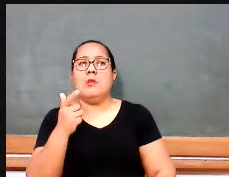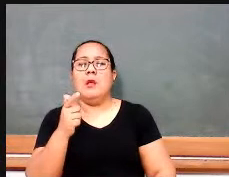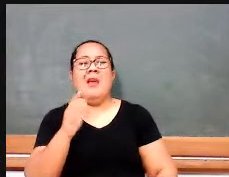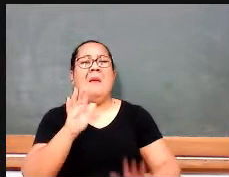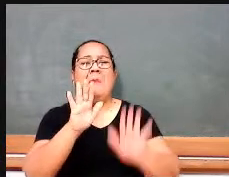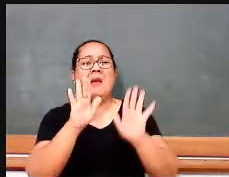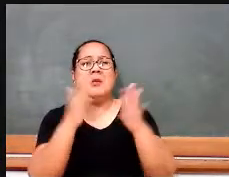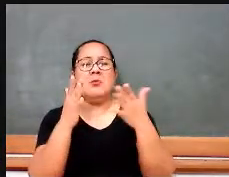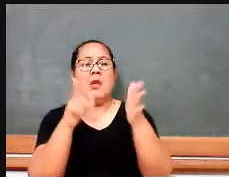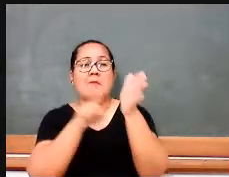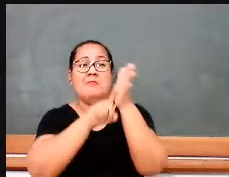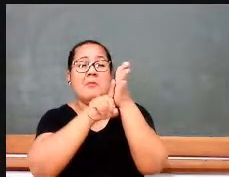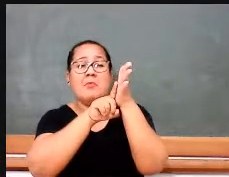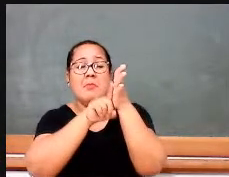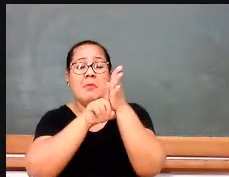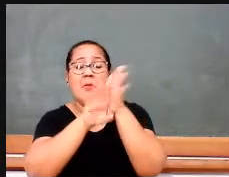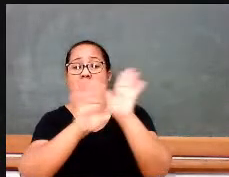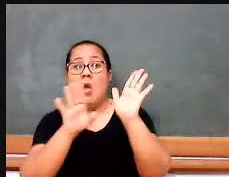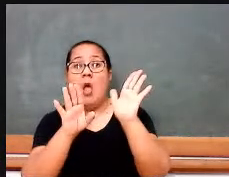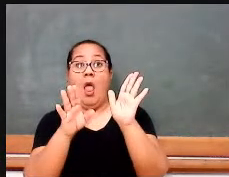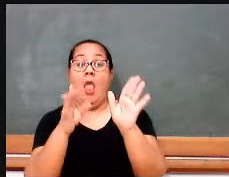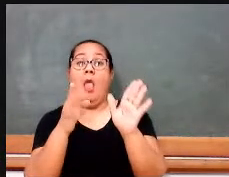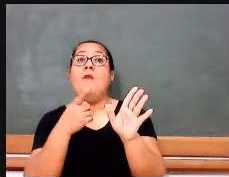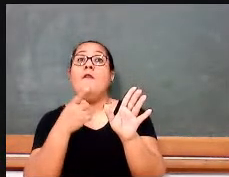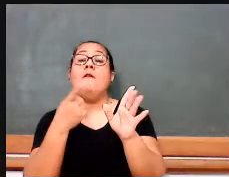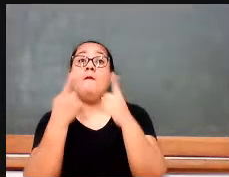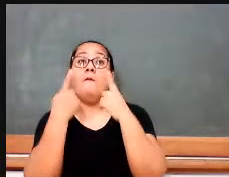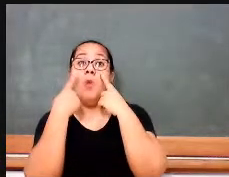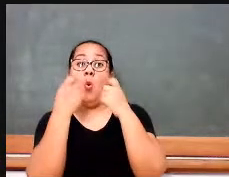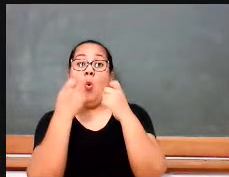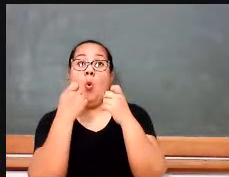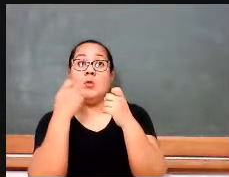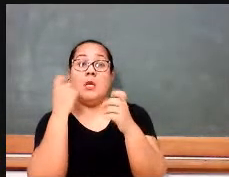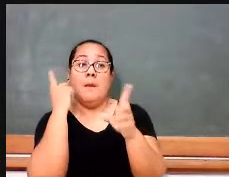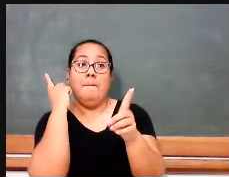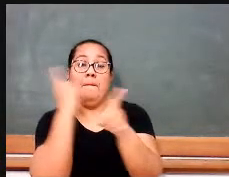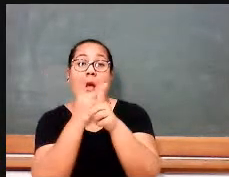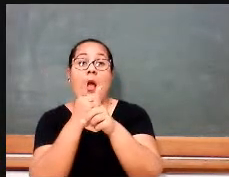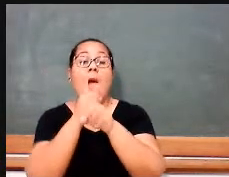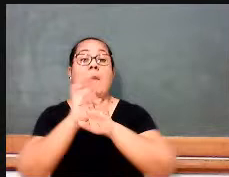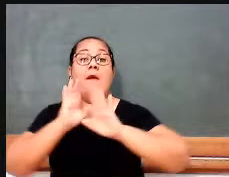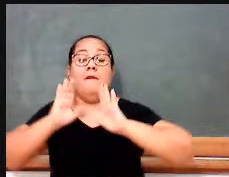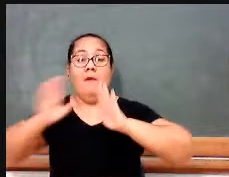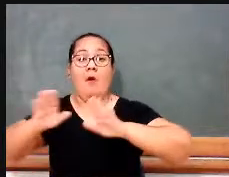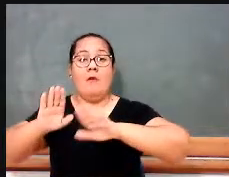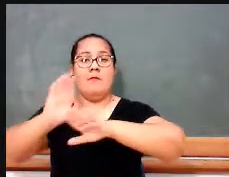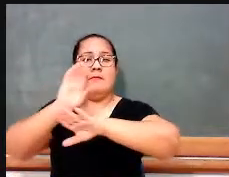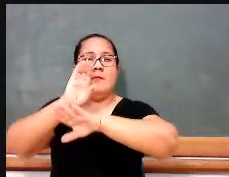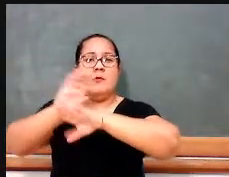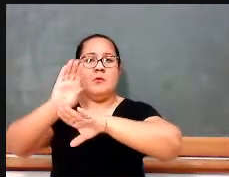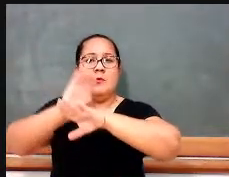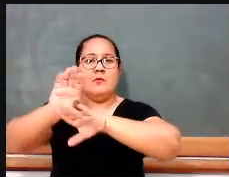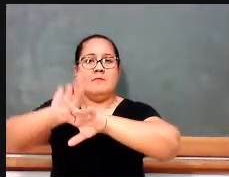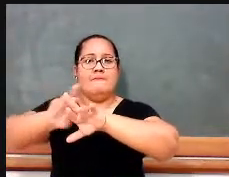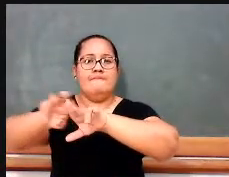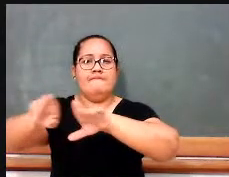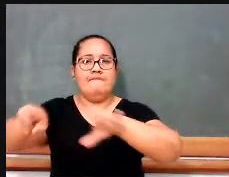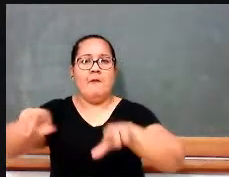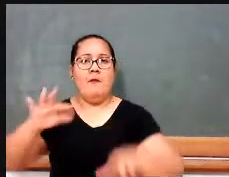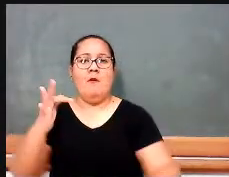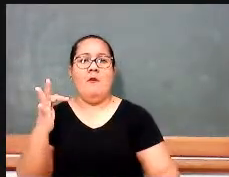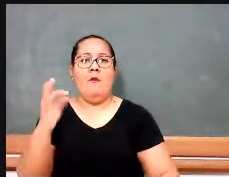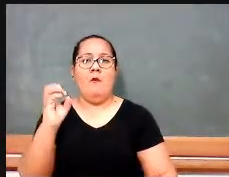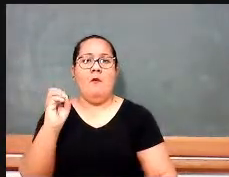pesquisa matemática, nós estamos interessados na formação matemática. e do ponto de vista da formação